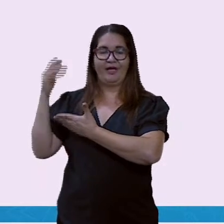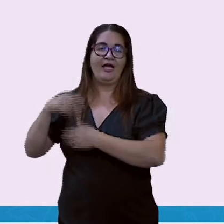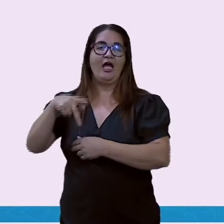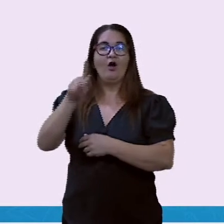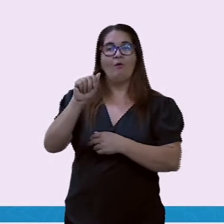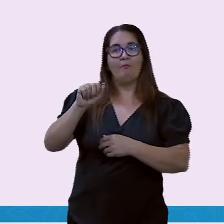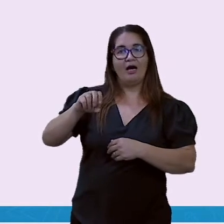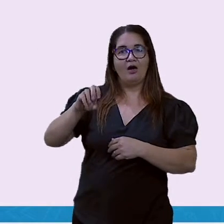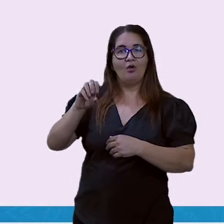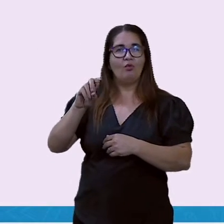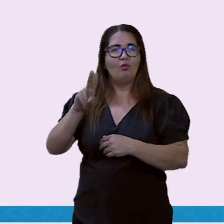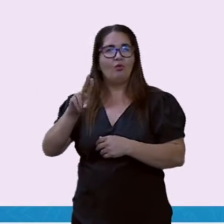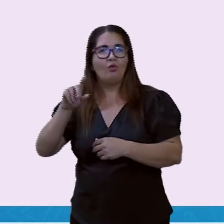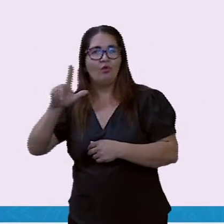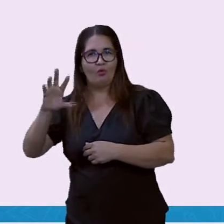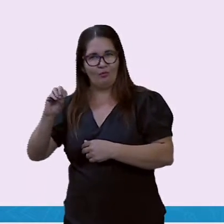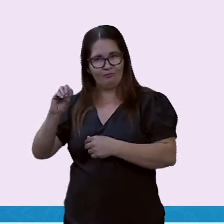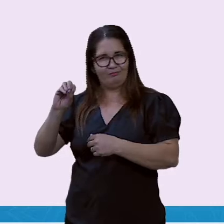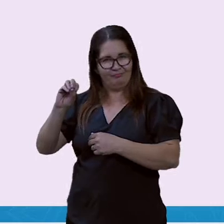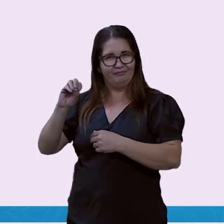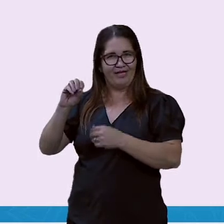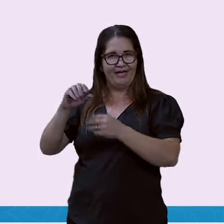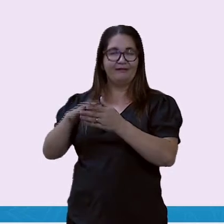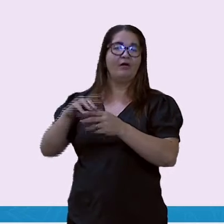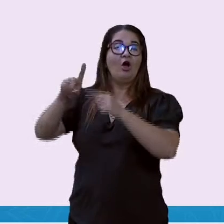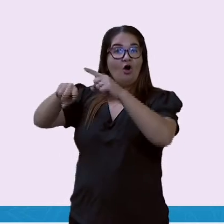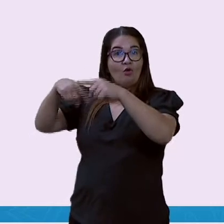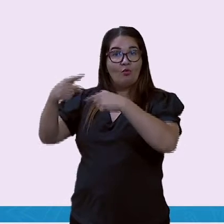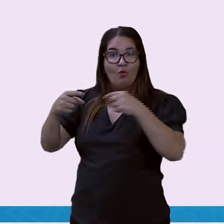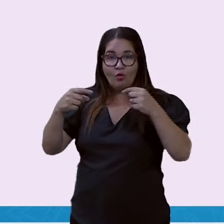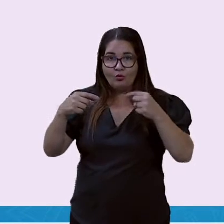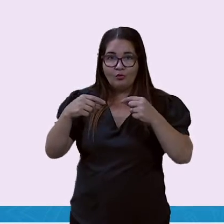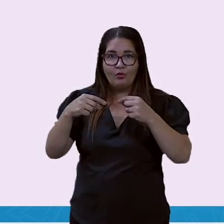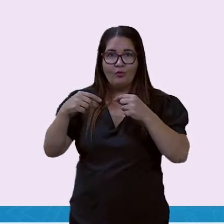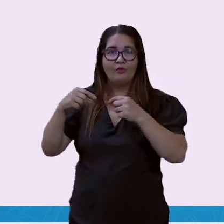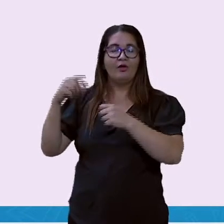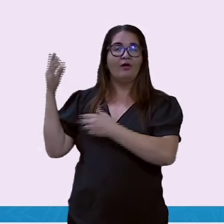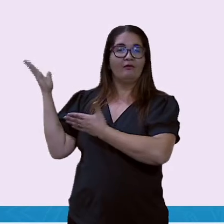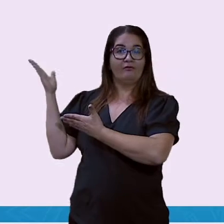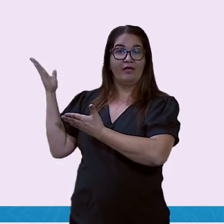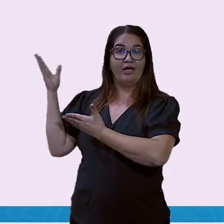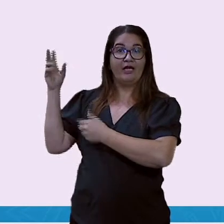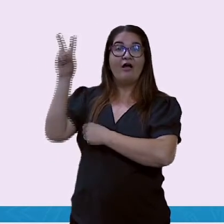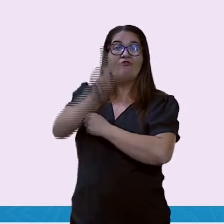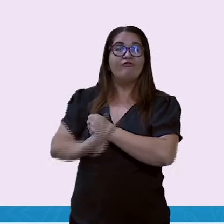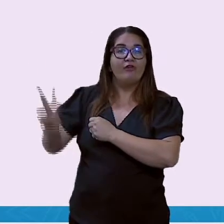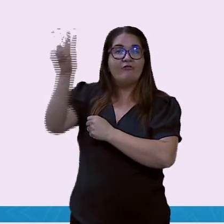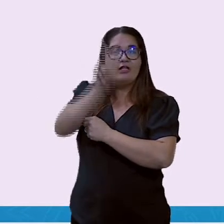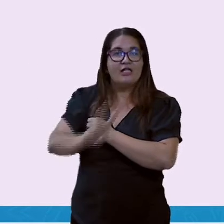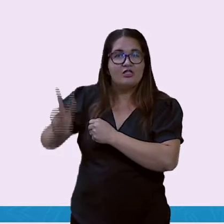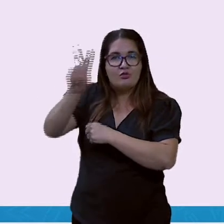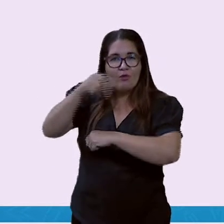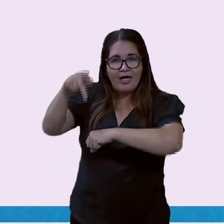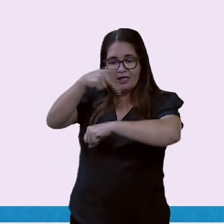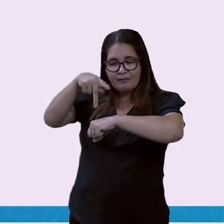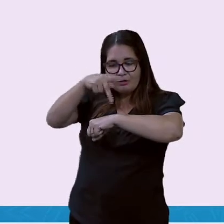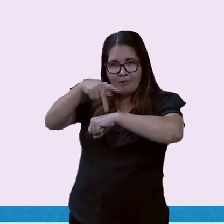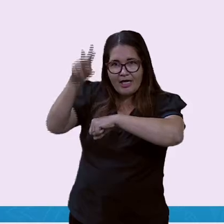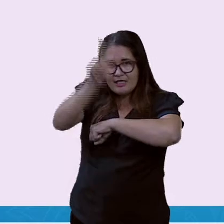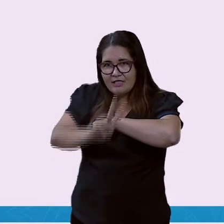no nosso futebol brasileiro. O venezuelano Everson Soteudo, também é um nome